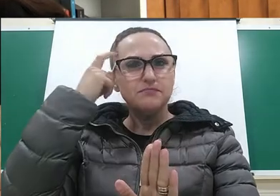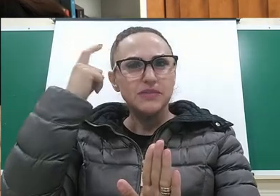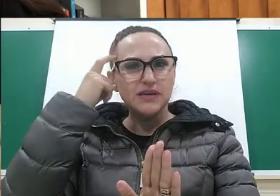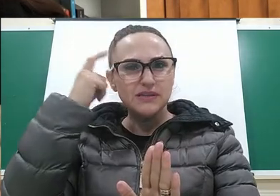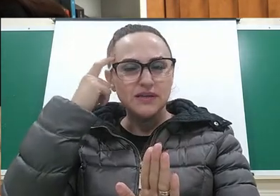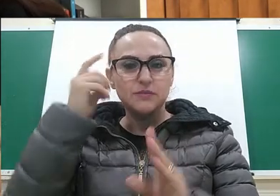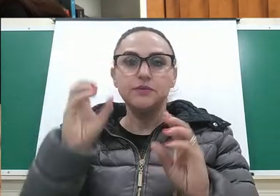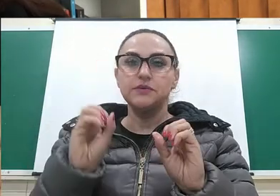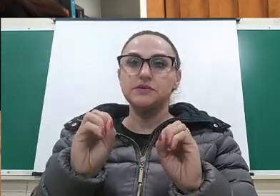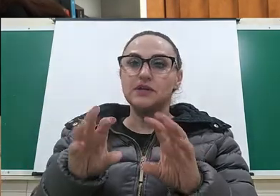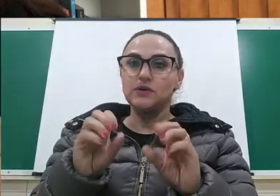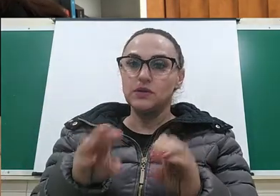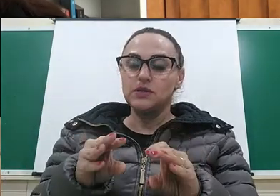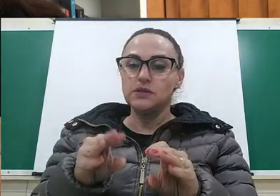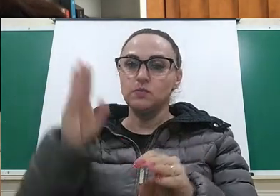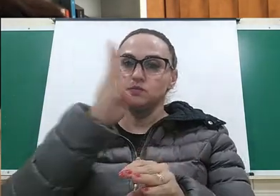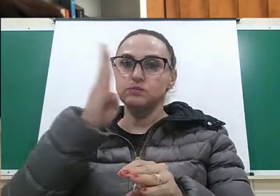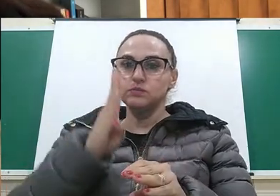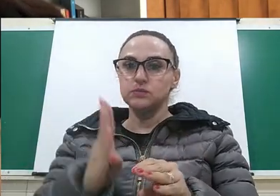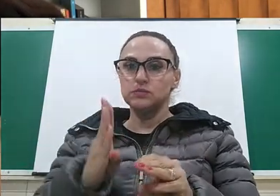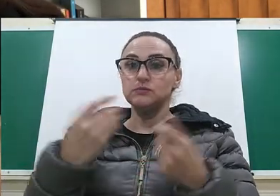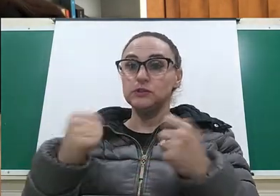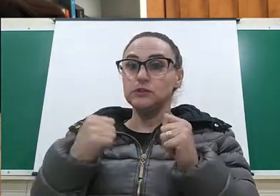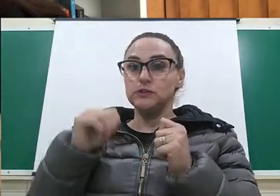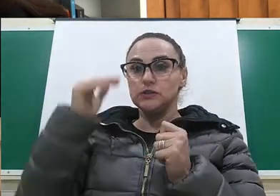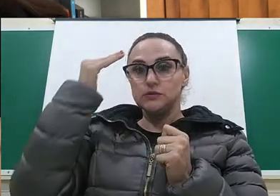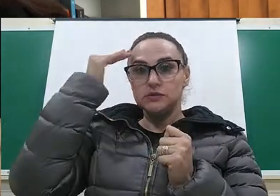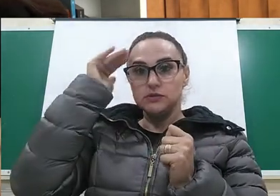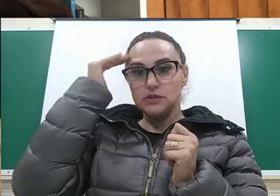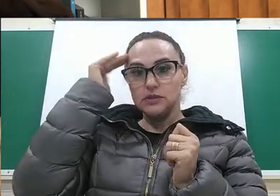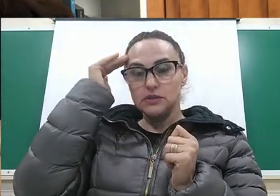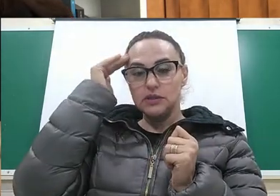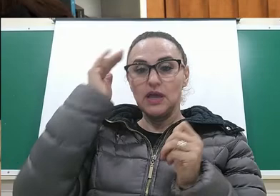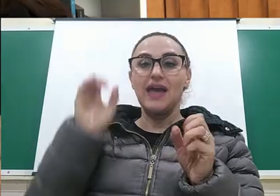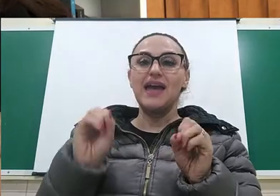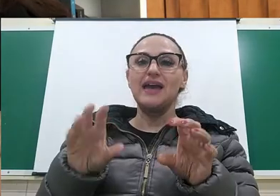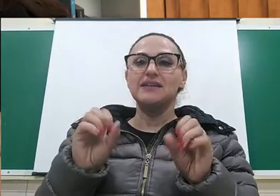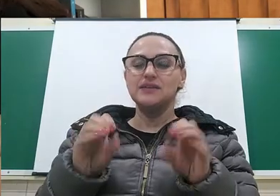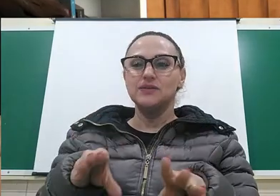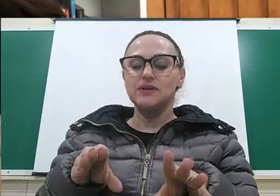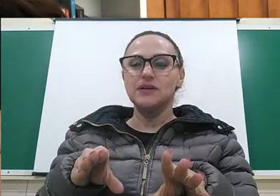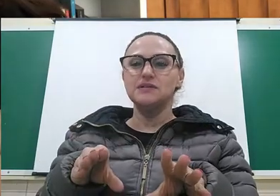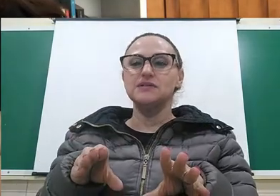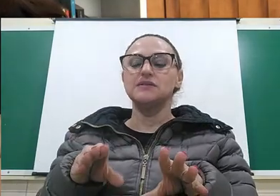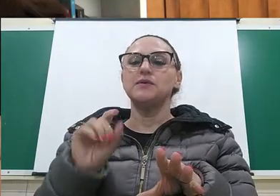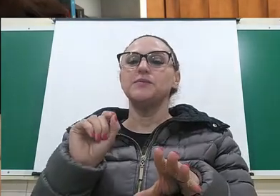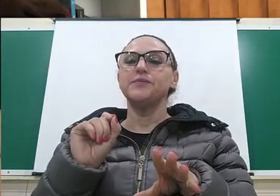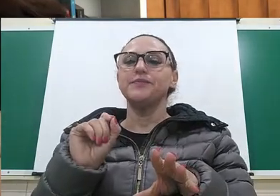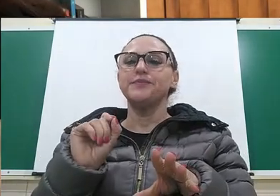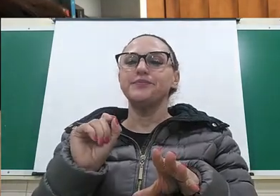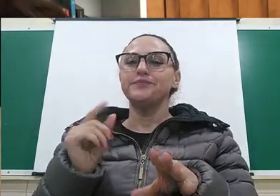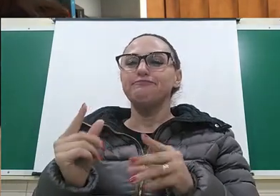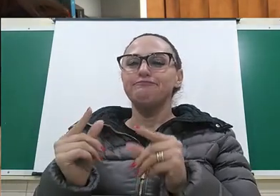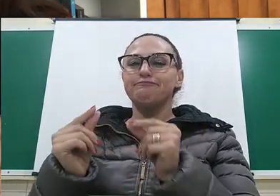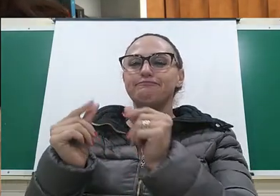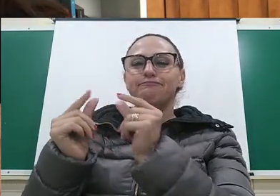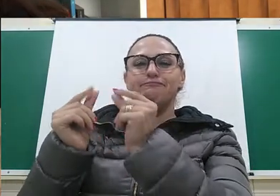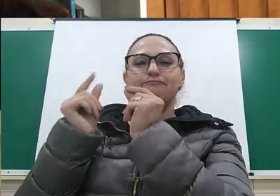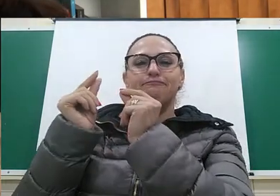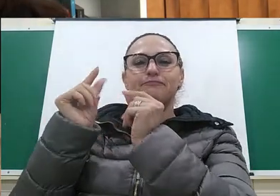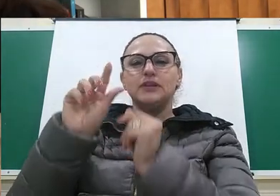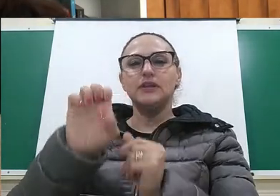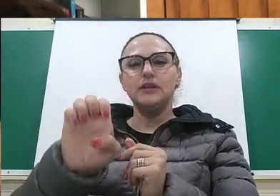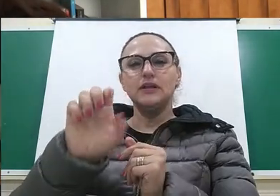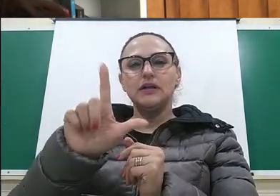pensa na educação no Brasil, a gente tem que entender que essa educação é elitista. E esse elitismo